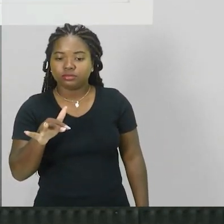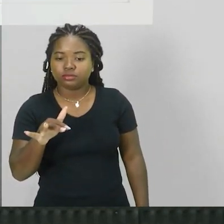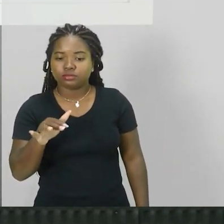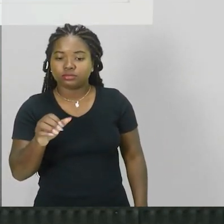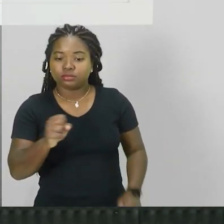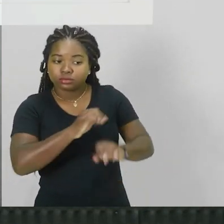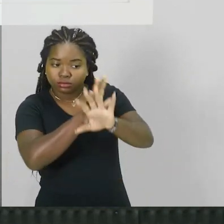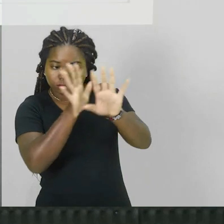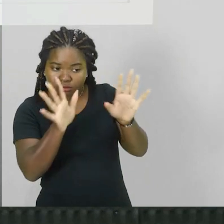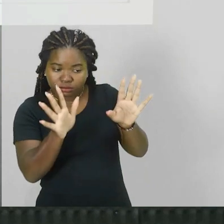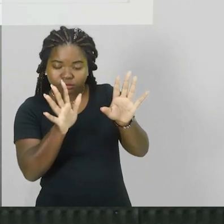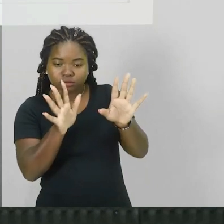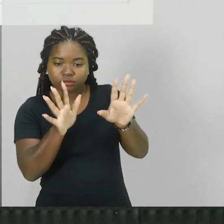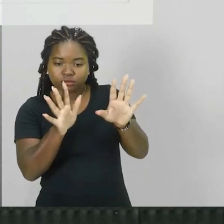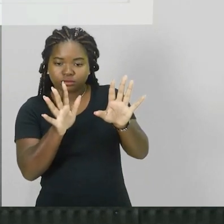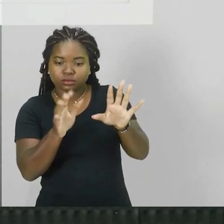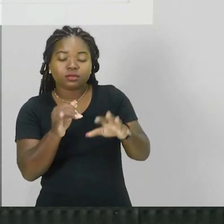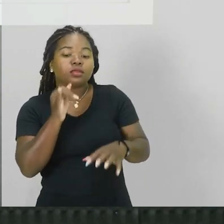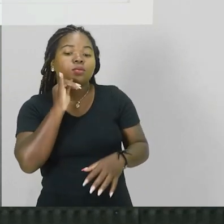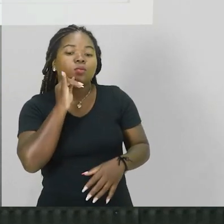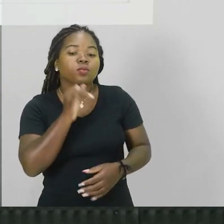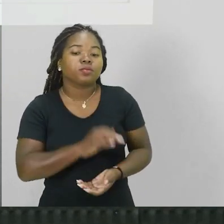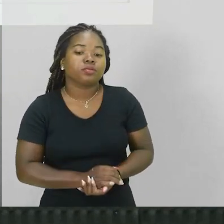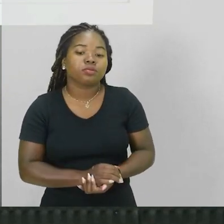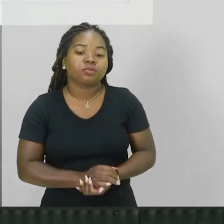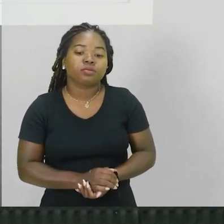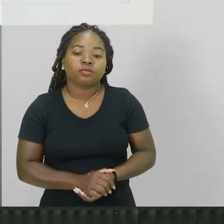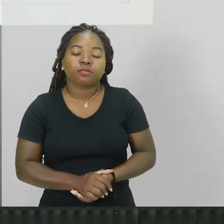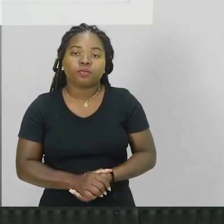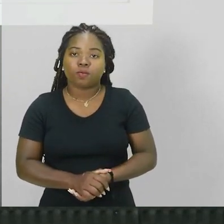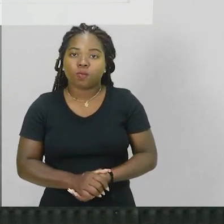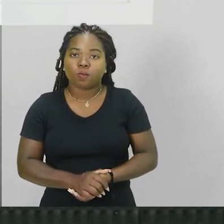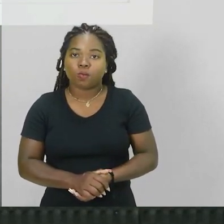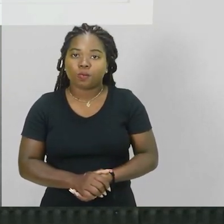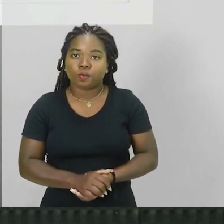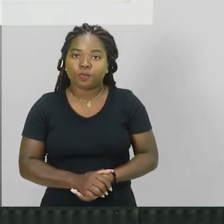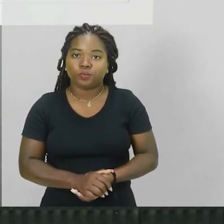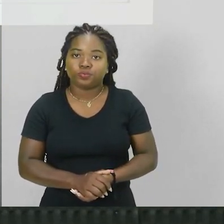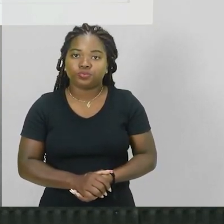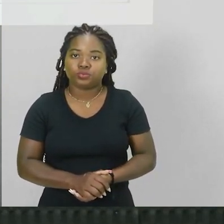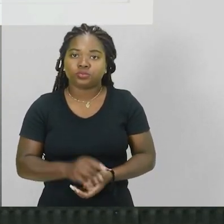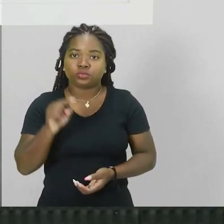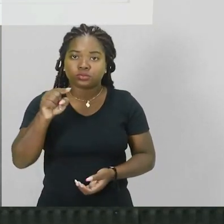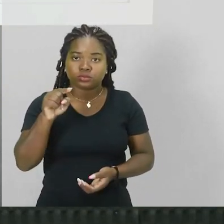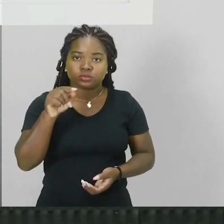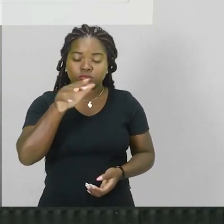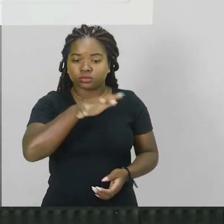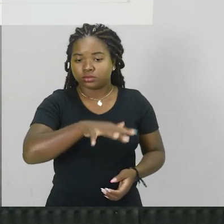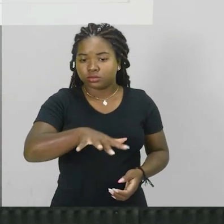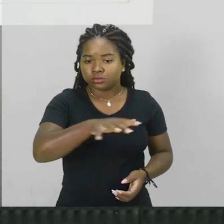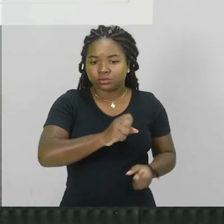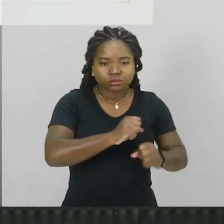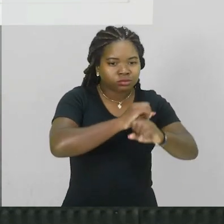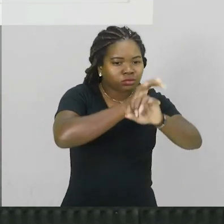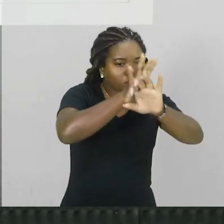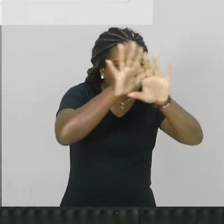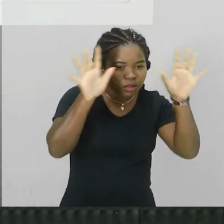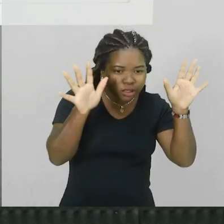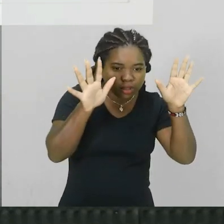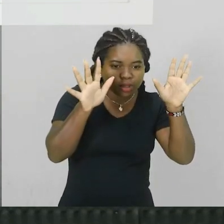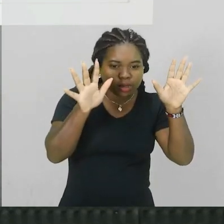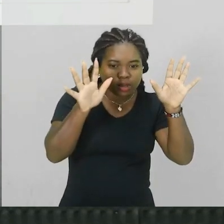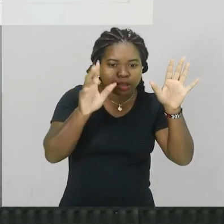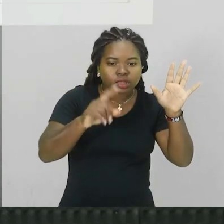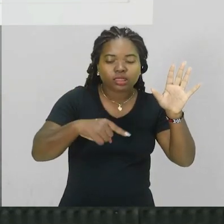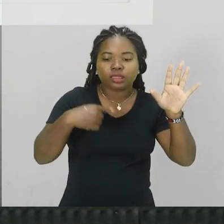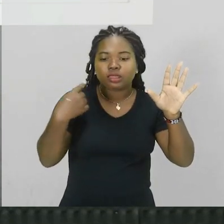claro por exemplo aí em um ambiente muito claro e passa para um